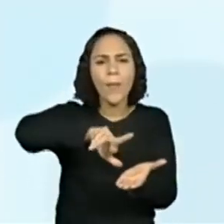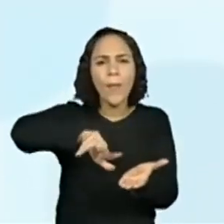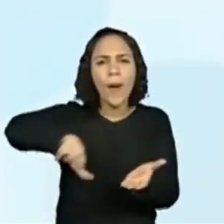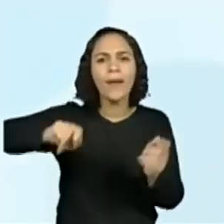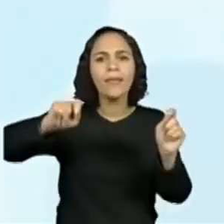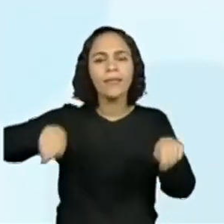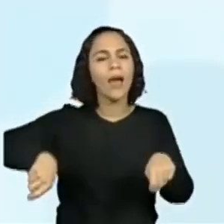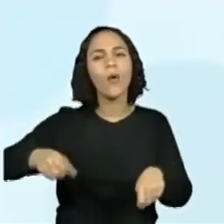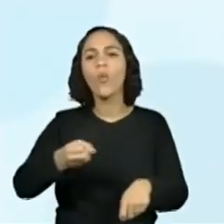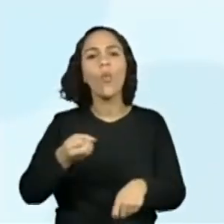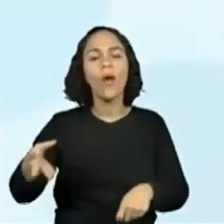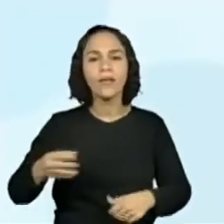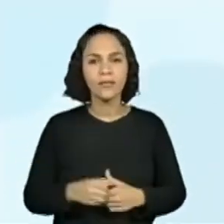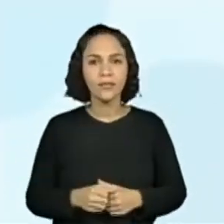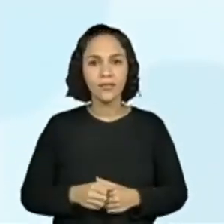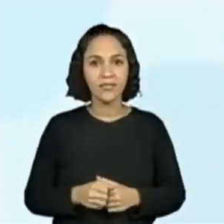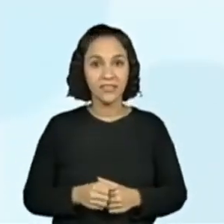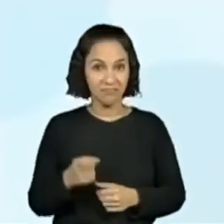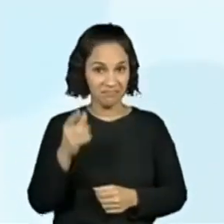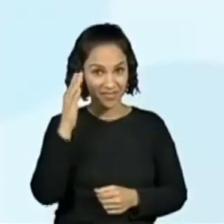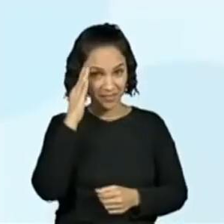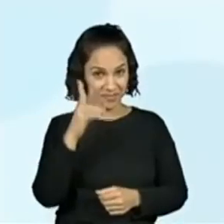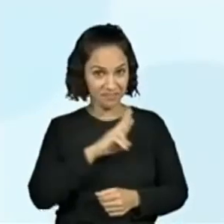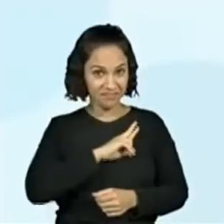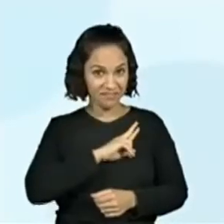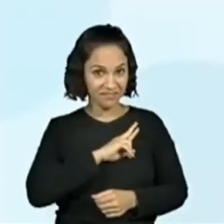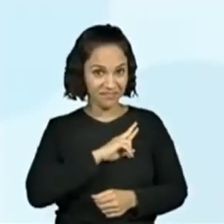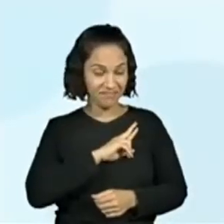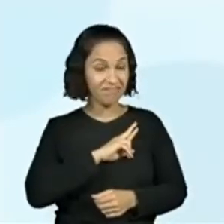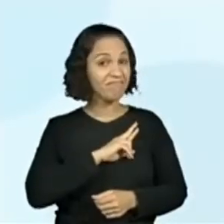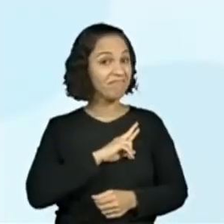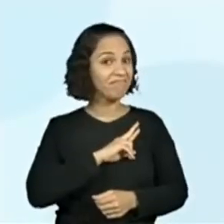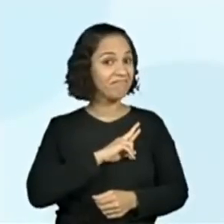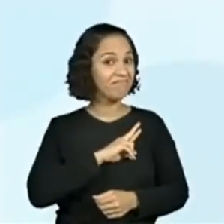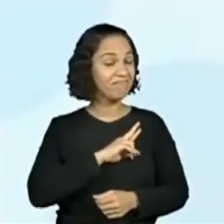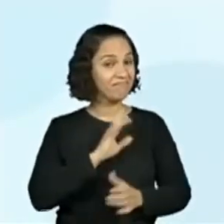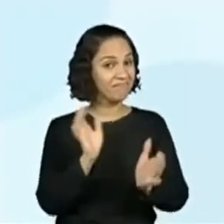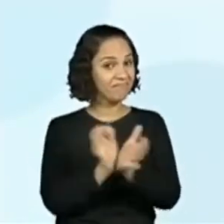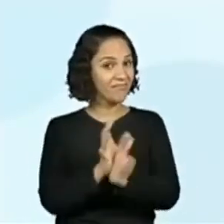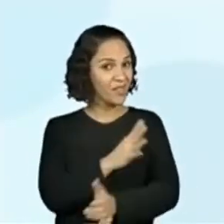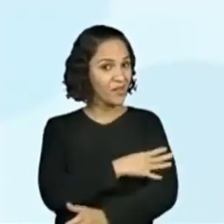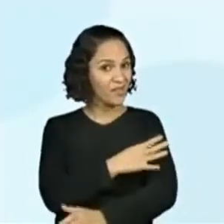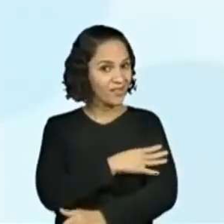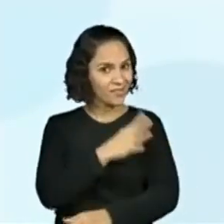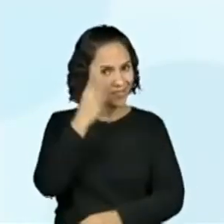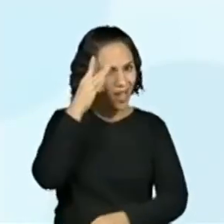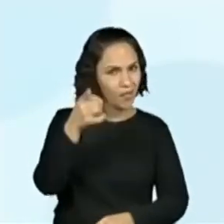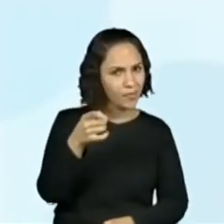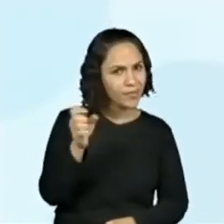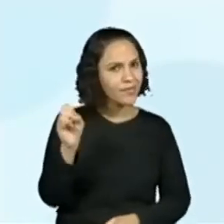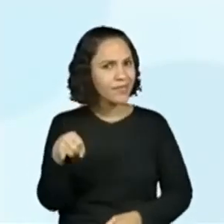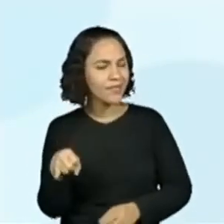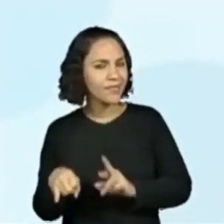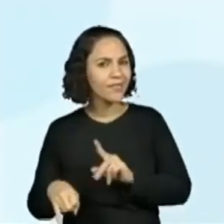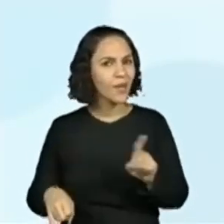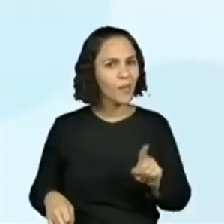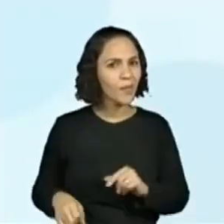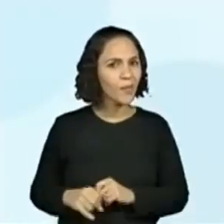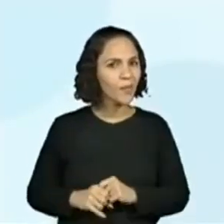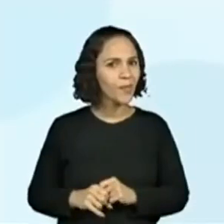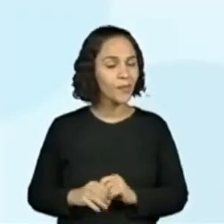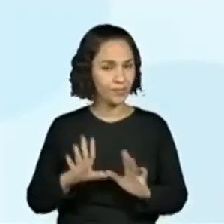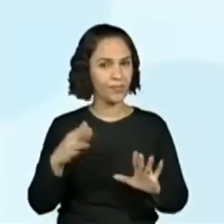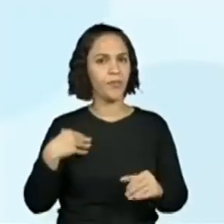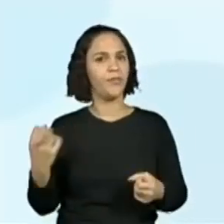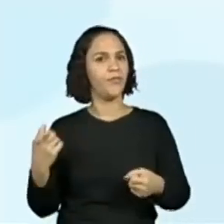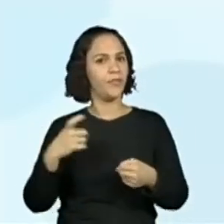que eu tenho? Será que aí a galerinha do quarto ano já sabe, sim ou não? Então, vou lá, vou